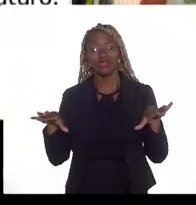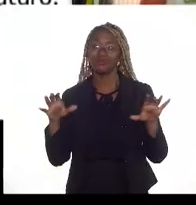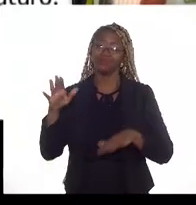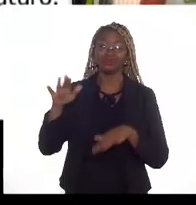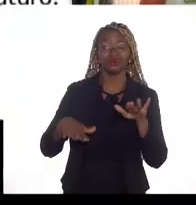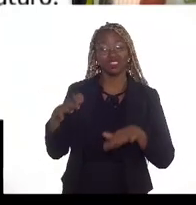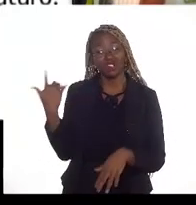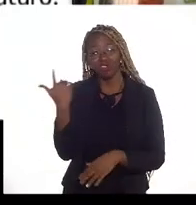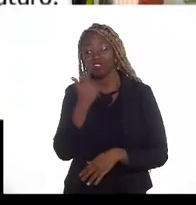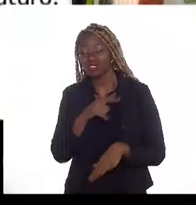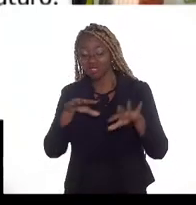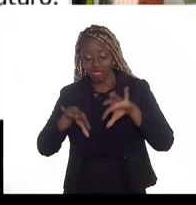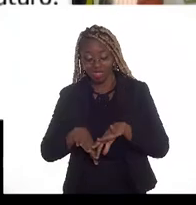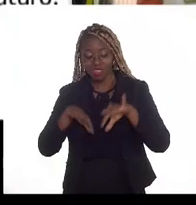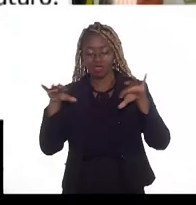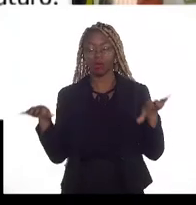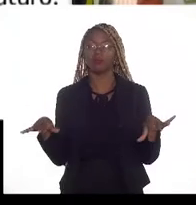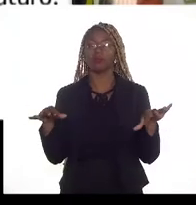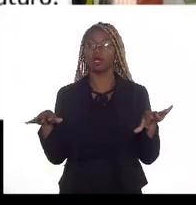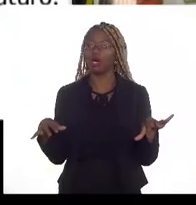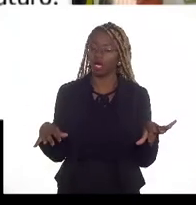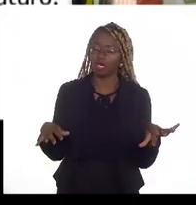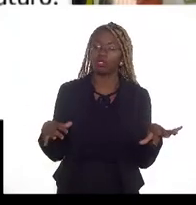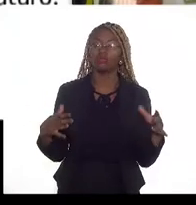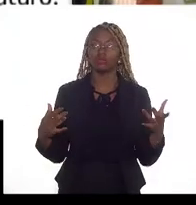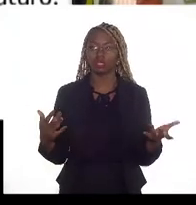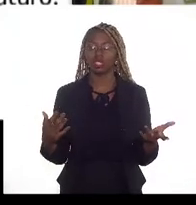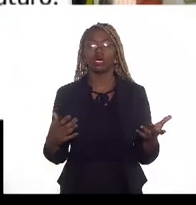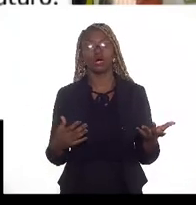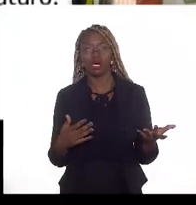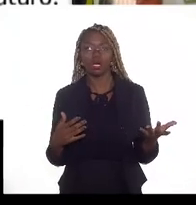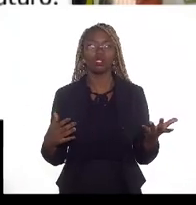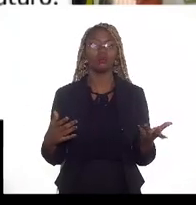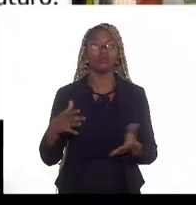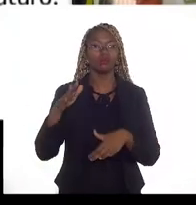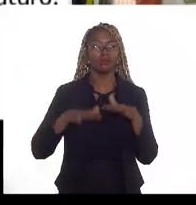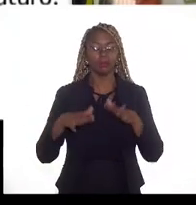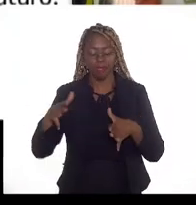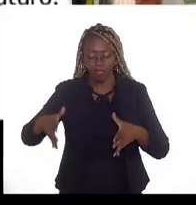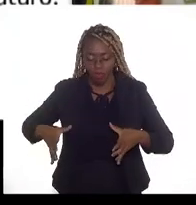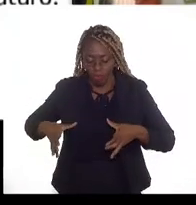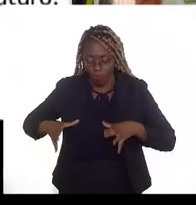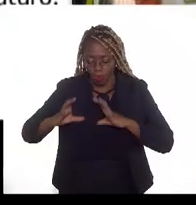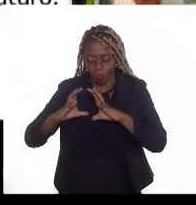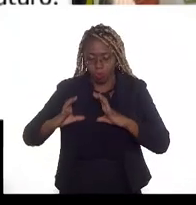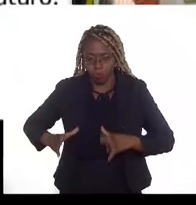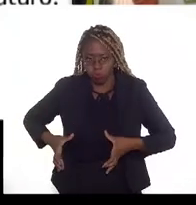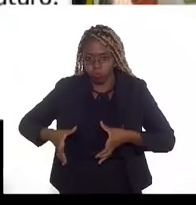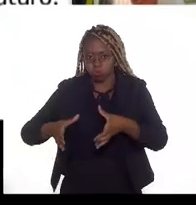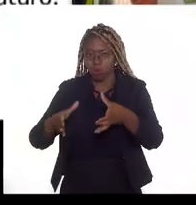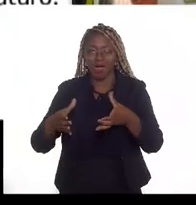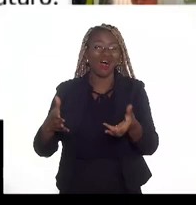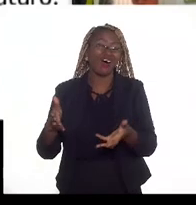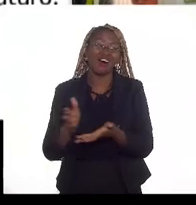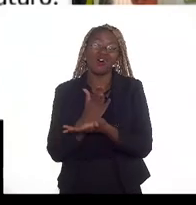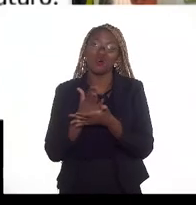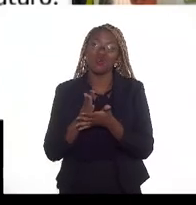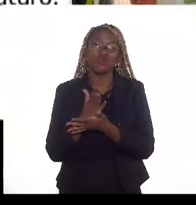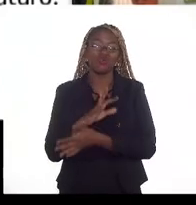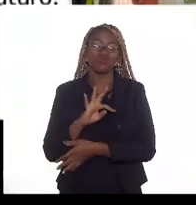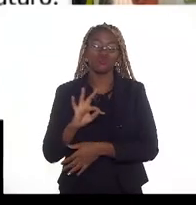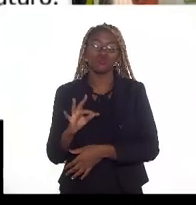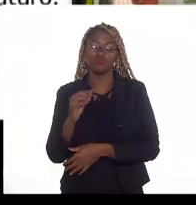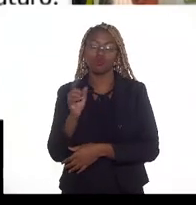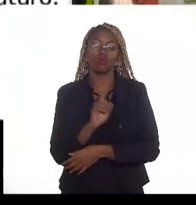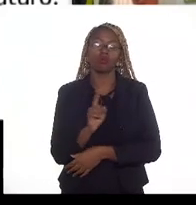separar em alguns níveis mais baixos, com alguma dificuldade, essa separação não é completa, ela tem limites